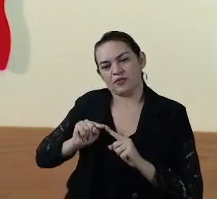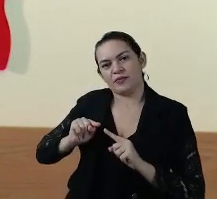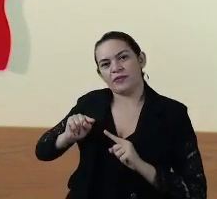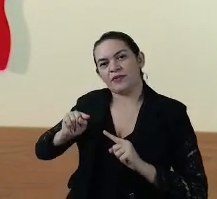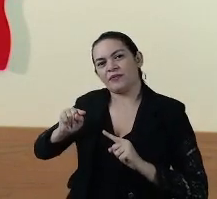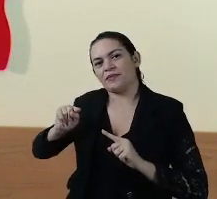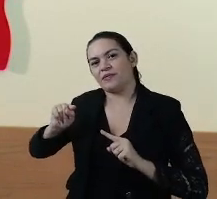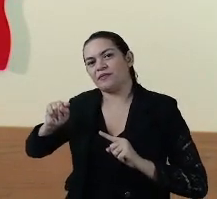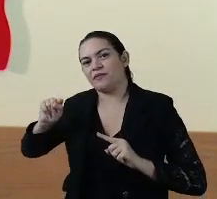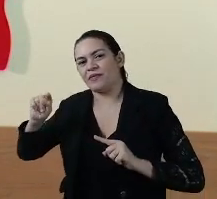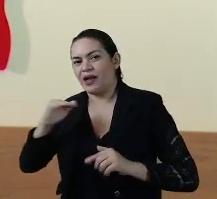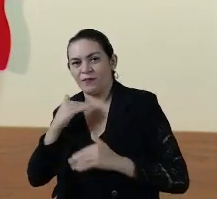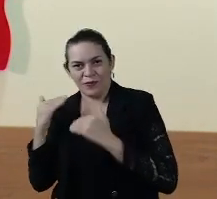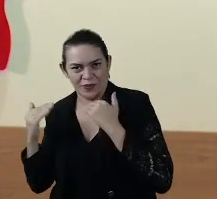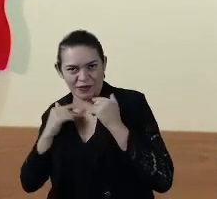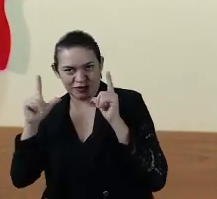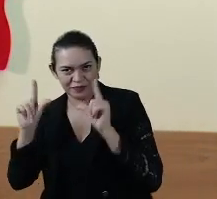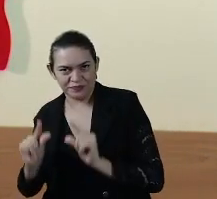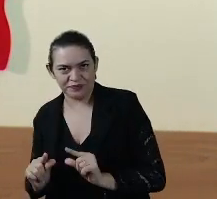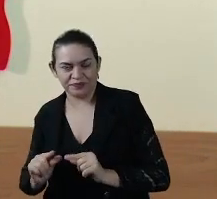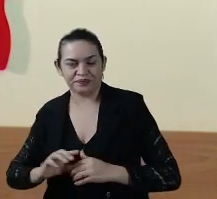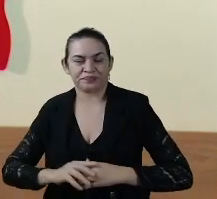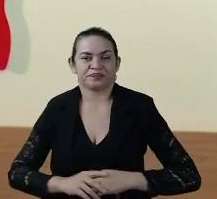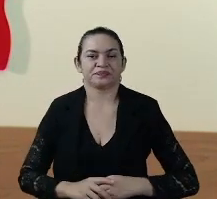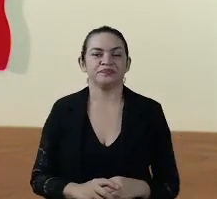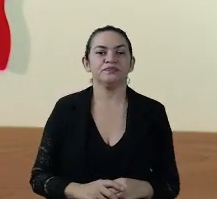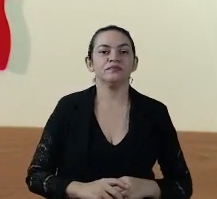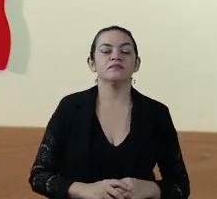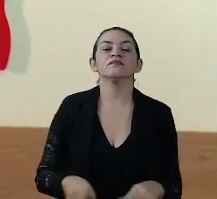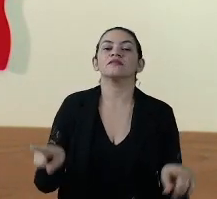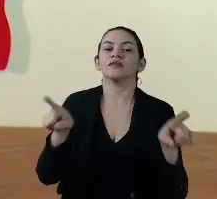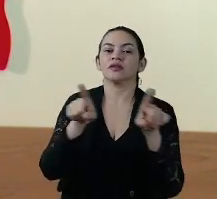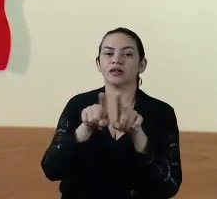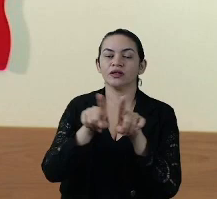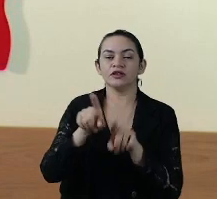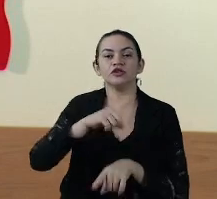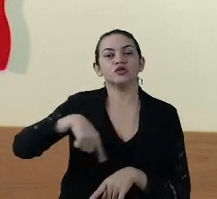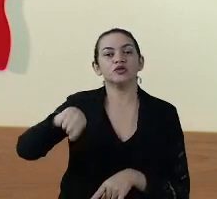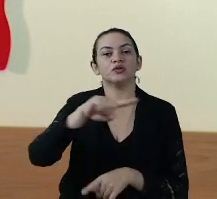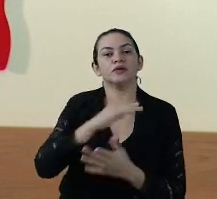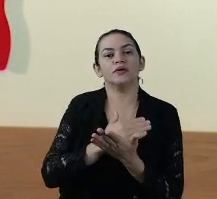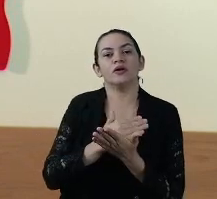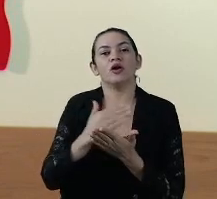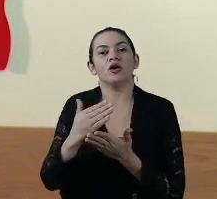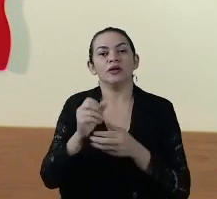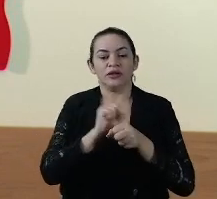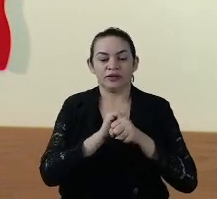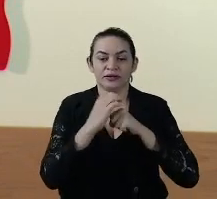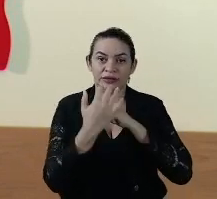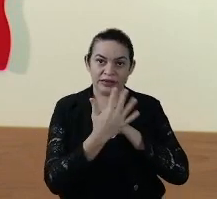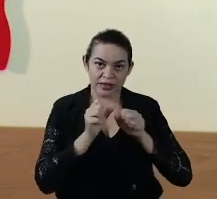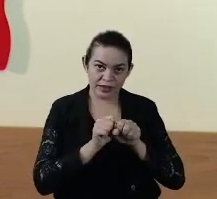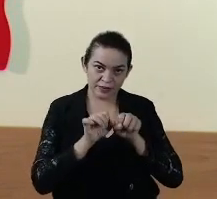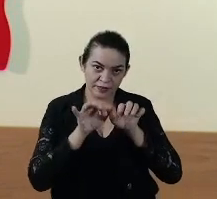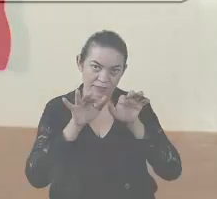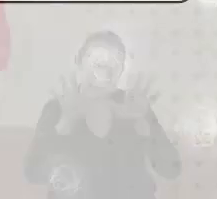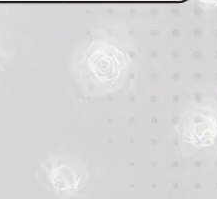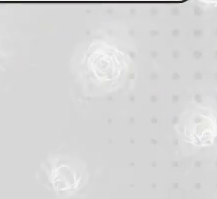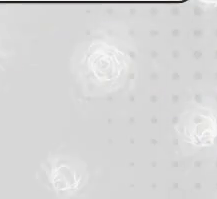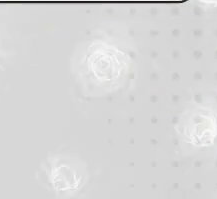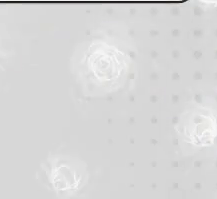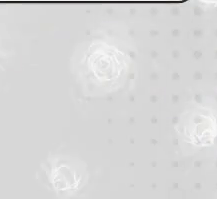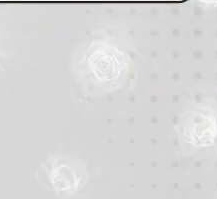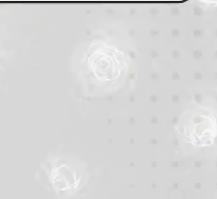que se refere à letalidade. Nós começamos a pandemia do coronavírus com